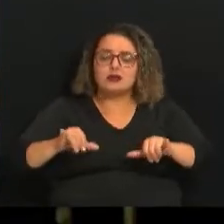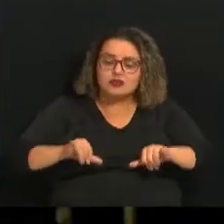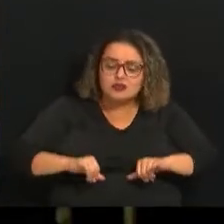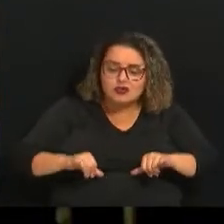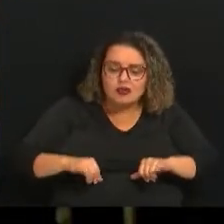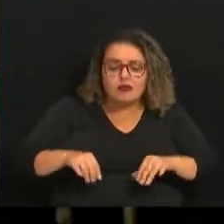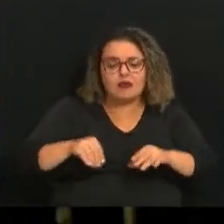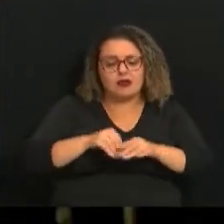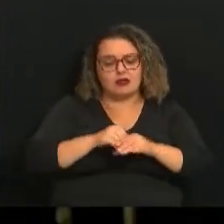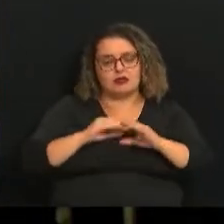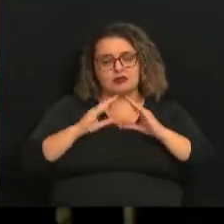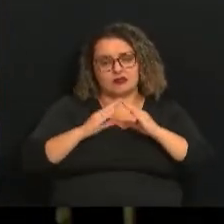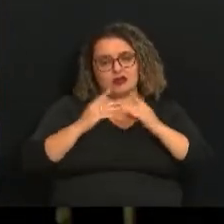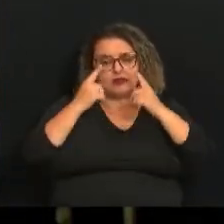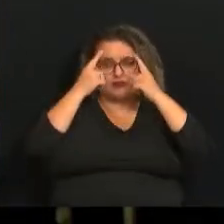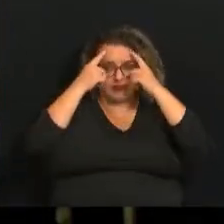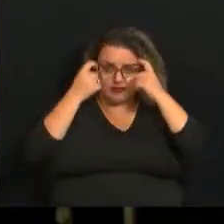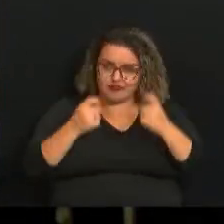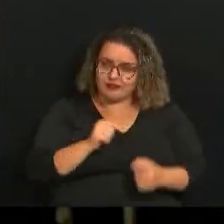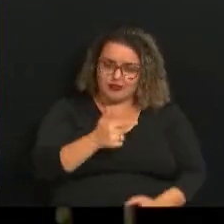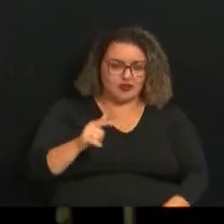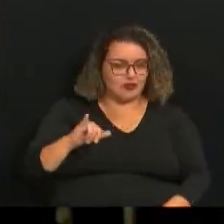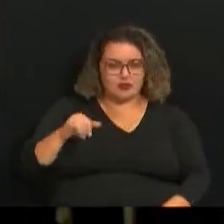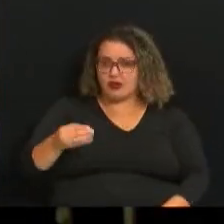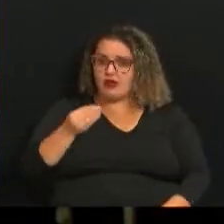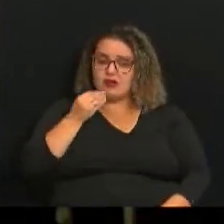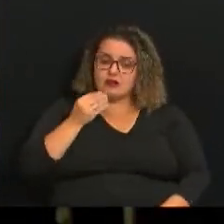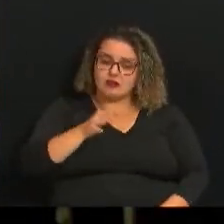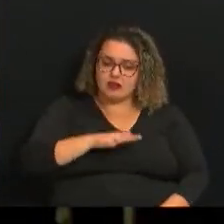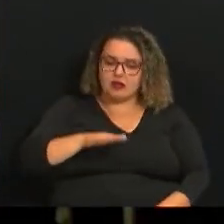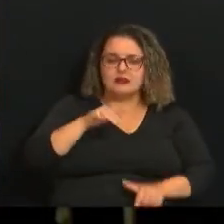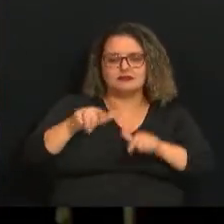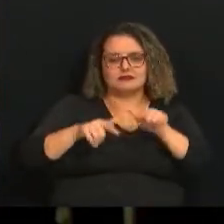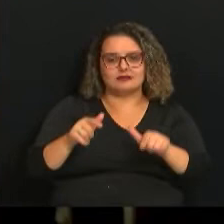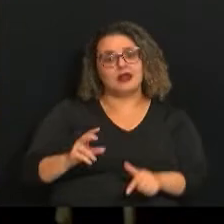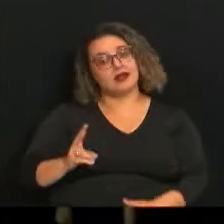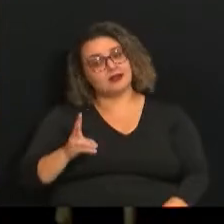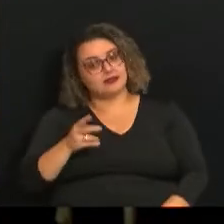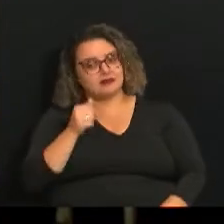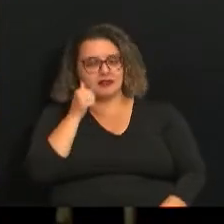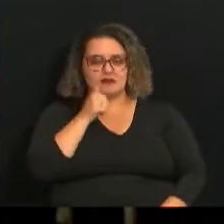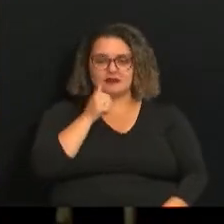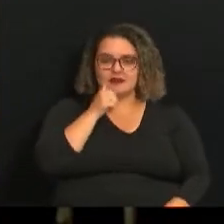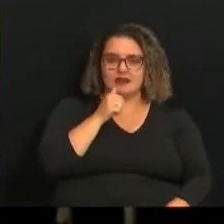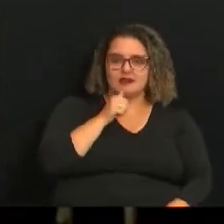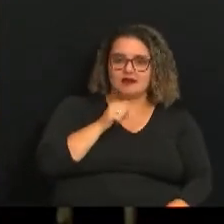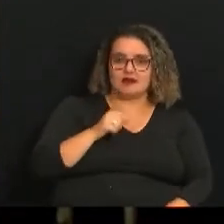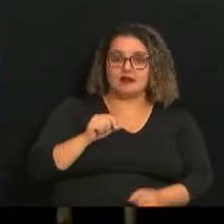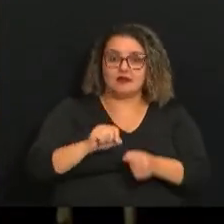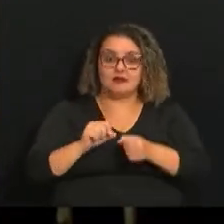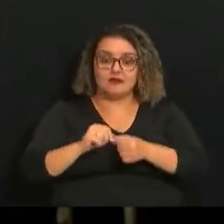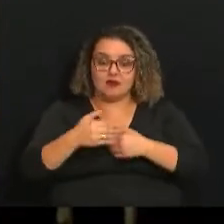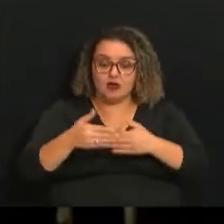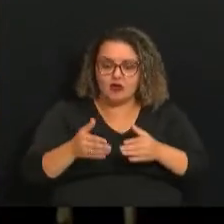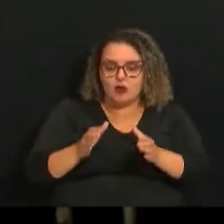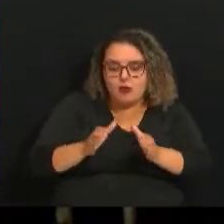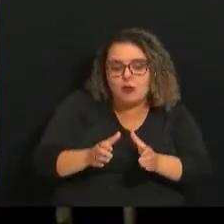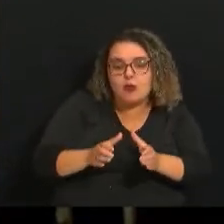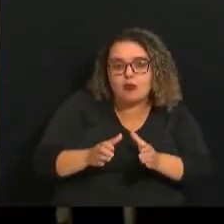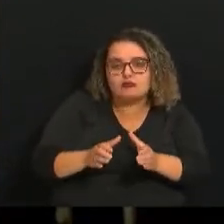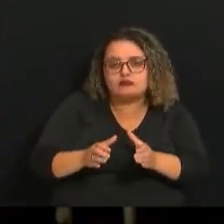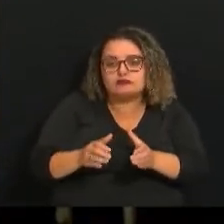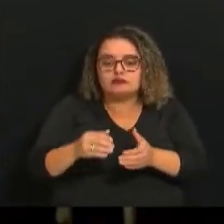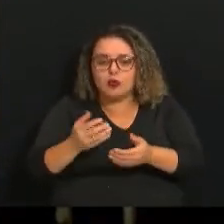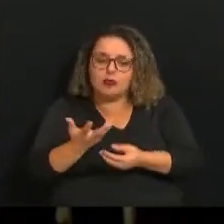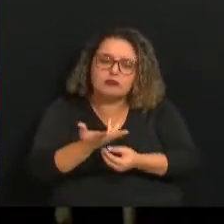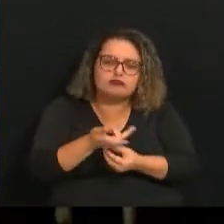doméstica e não têm a oportunidade no mercado de trabalho. Mas sempre tem aquela mulher que faz um bolo de pote, um artesanato, mas ela não tem